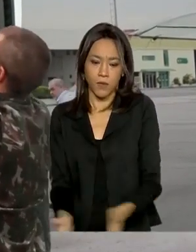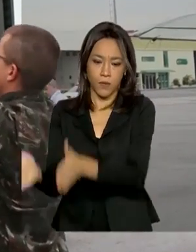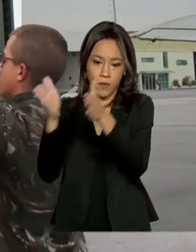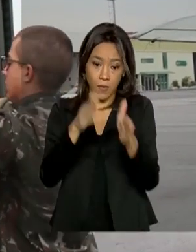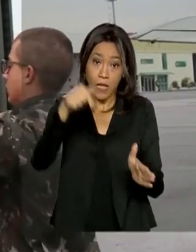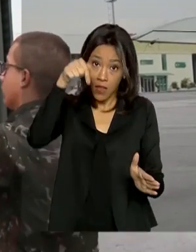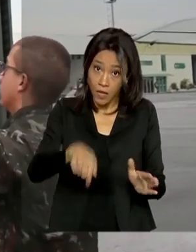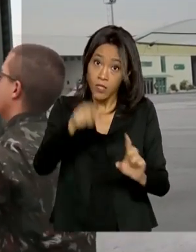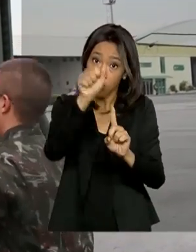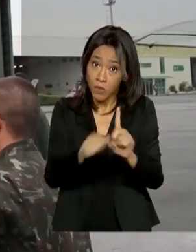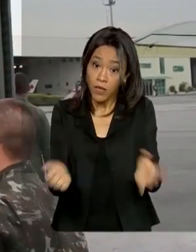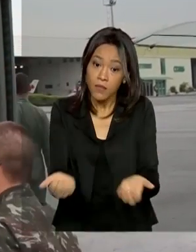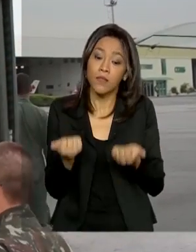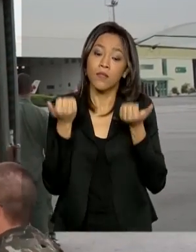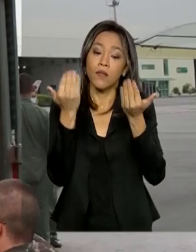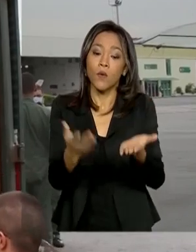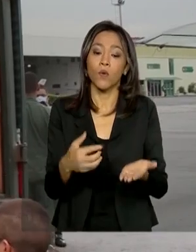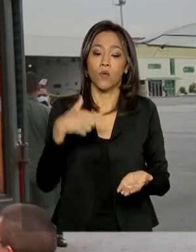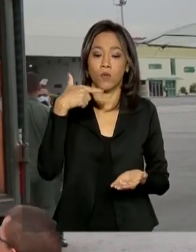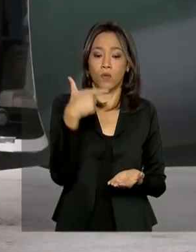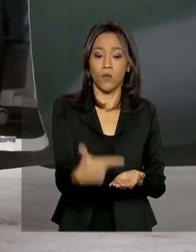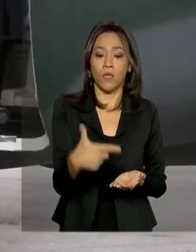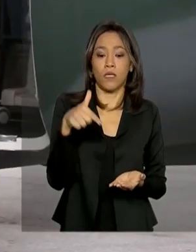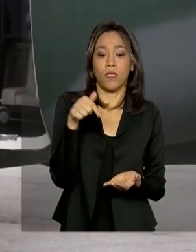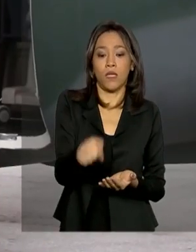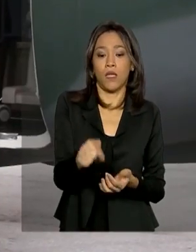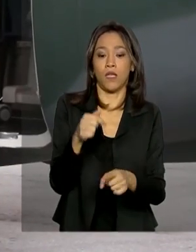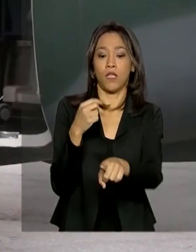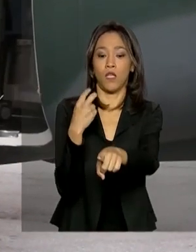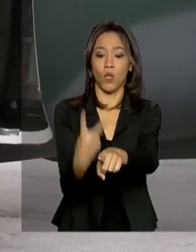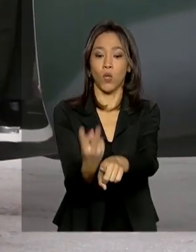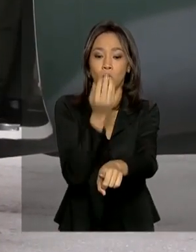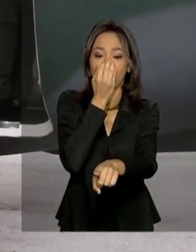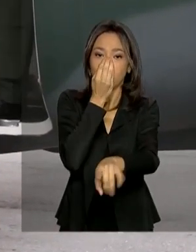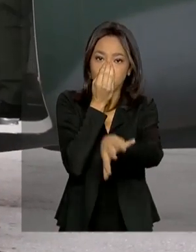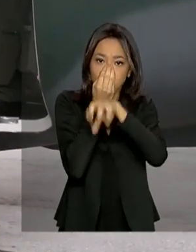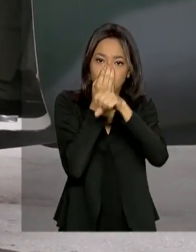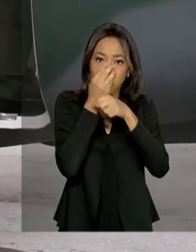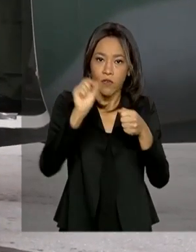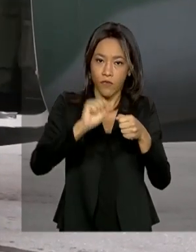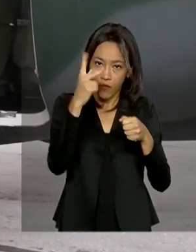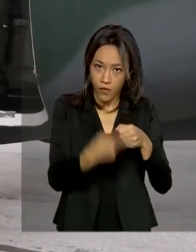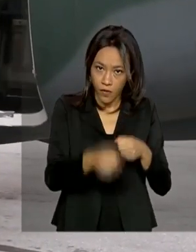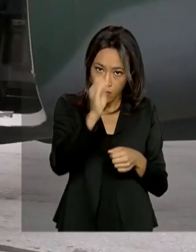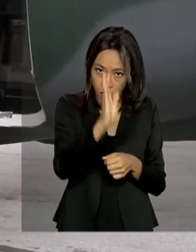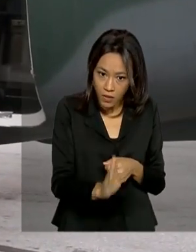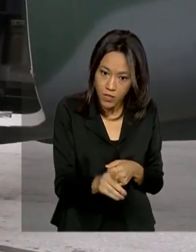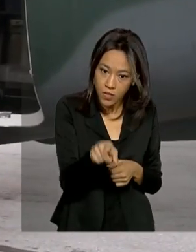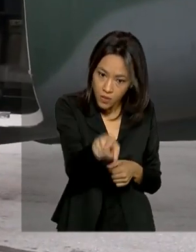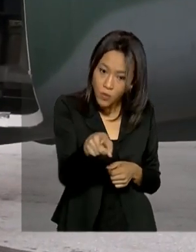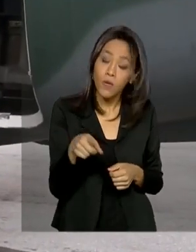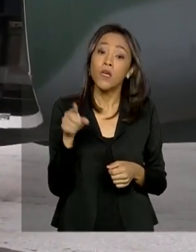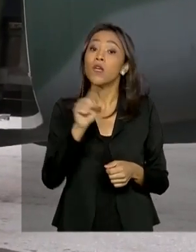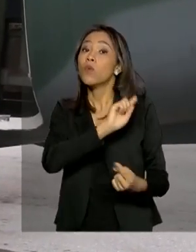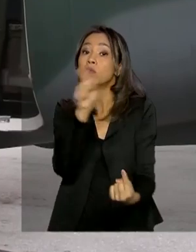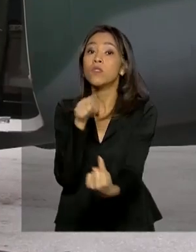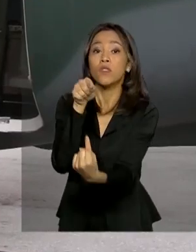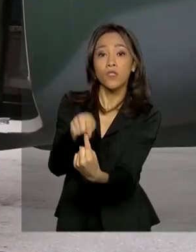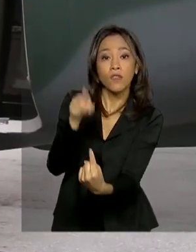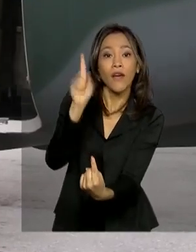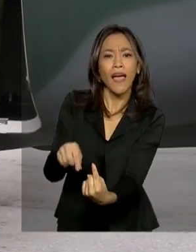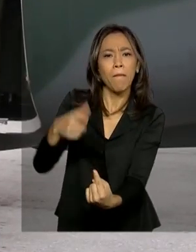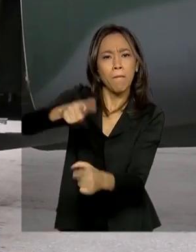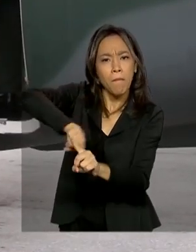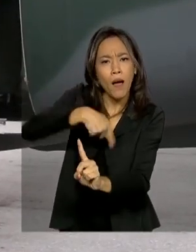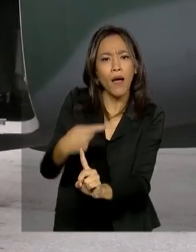272 respiradores produzidos por empresas nacionais. E a expectativa é destinar 14 mil nos